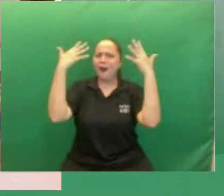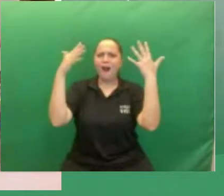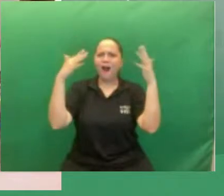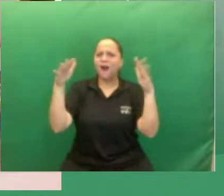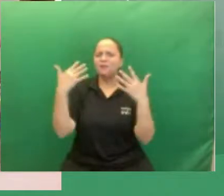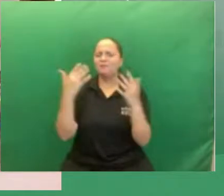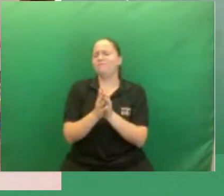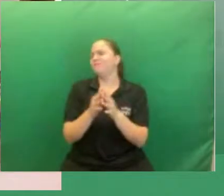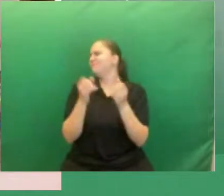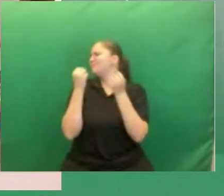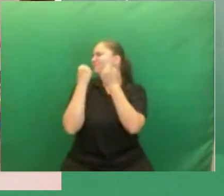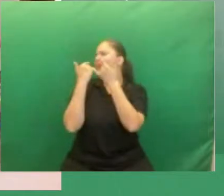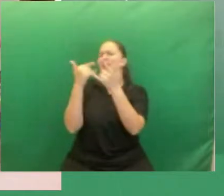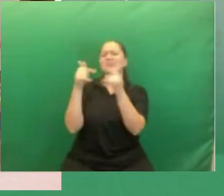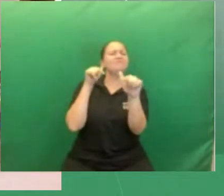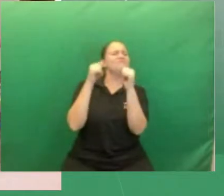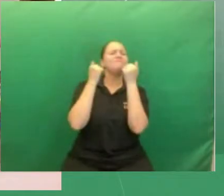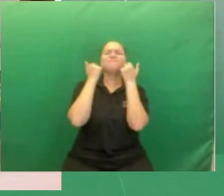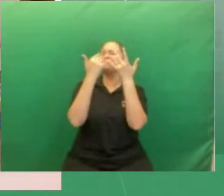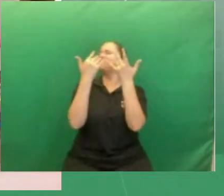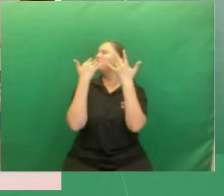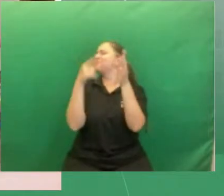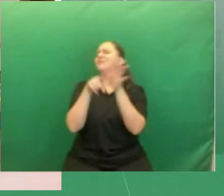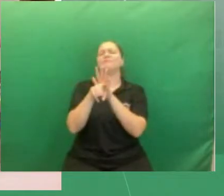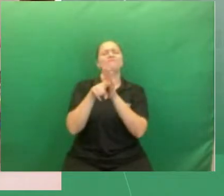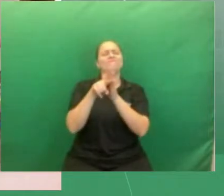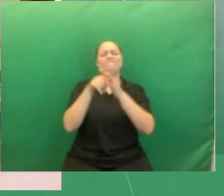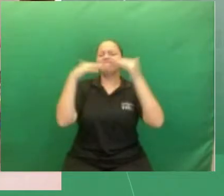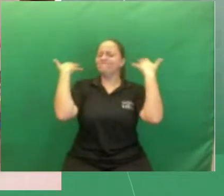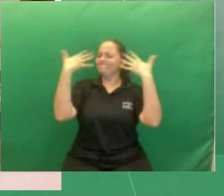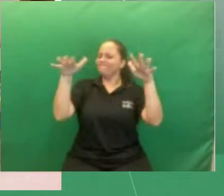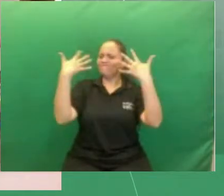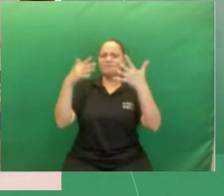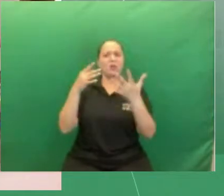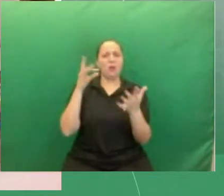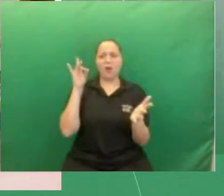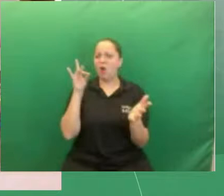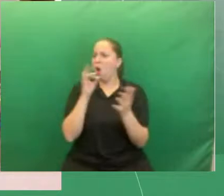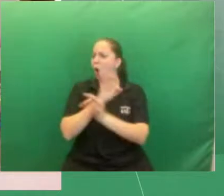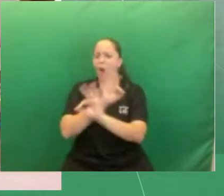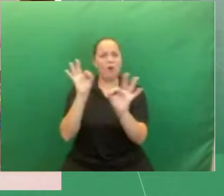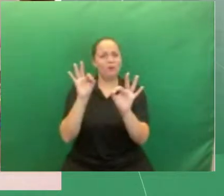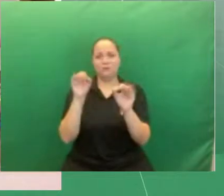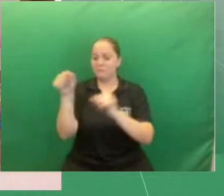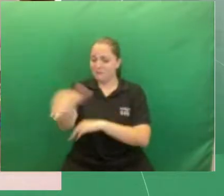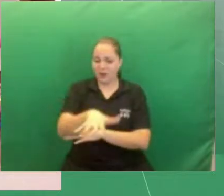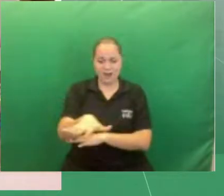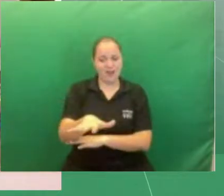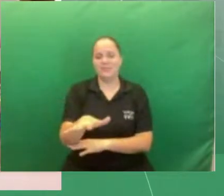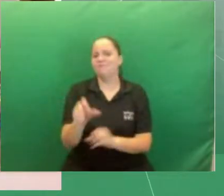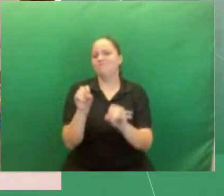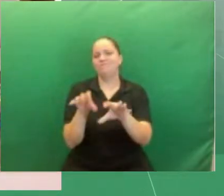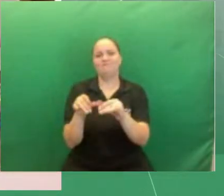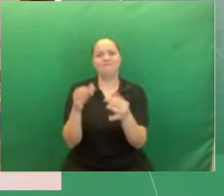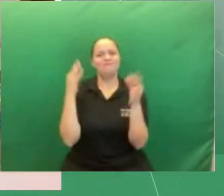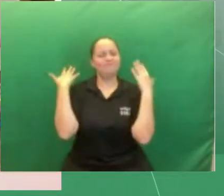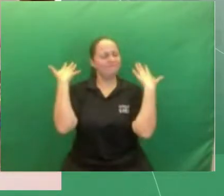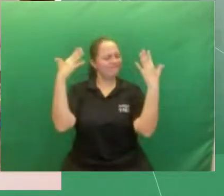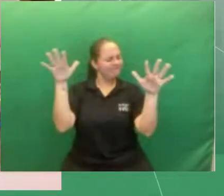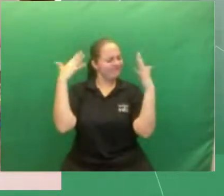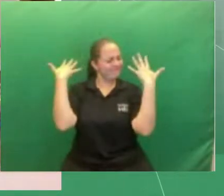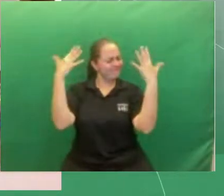incríveis, trabalhos incríveis e pesquisas muito pertinentes à área. Parabéns para vocês mesmo.